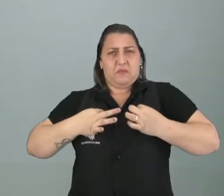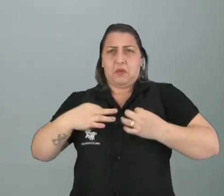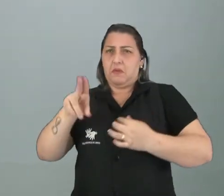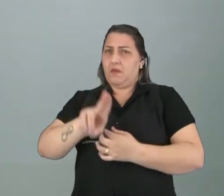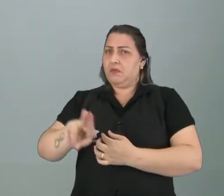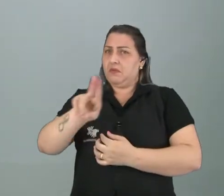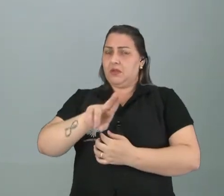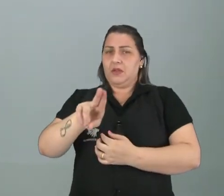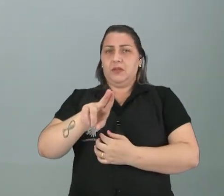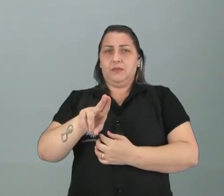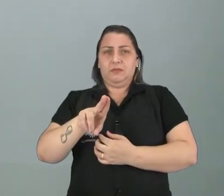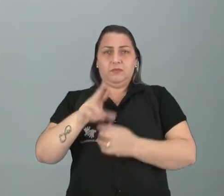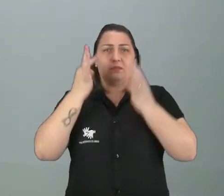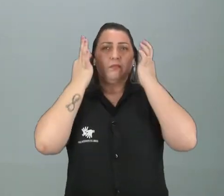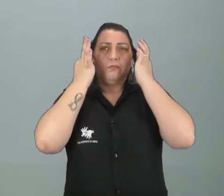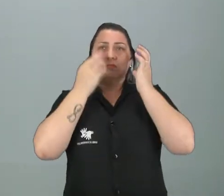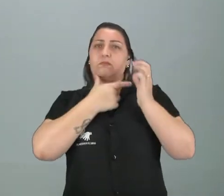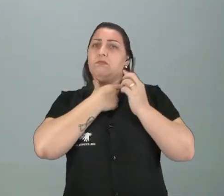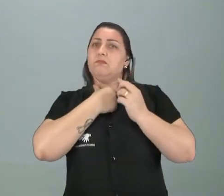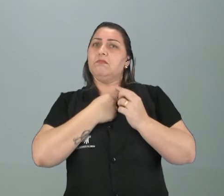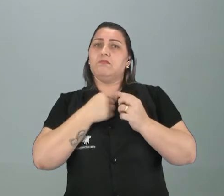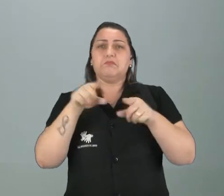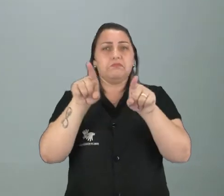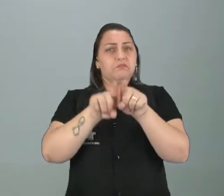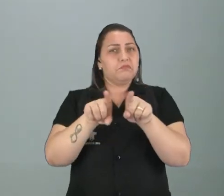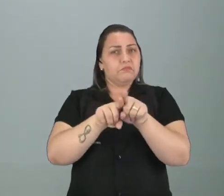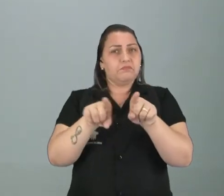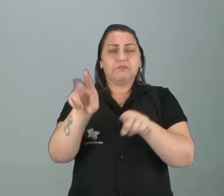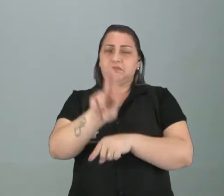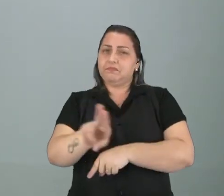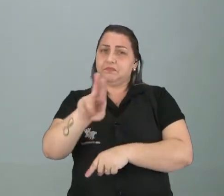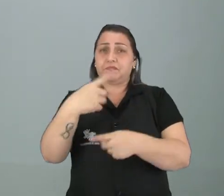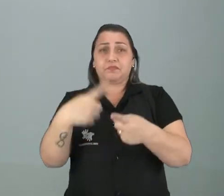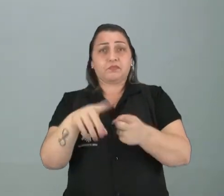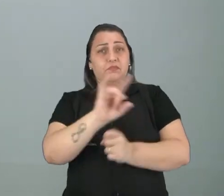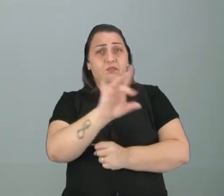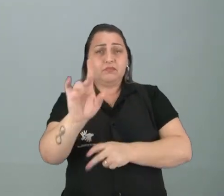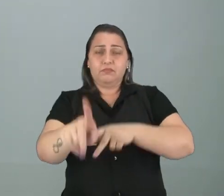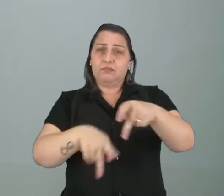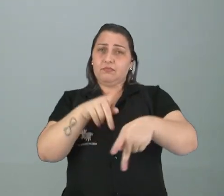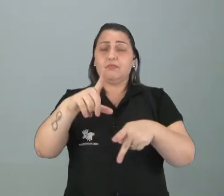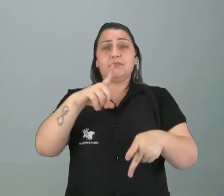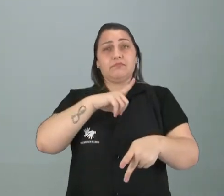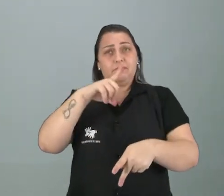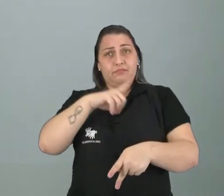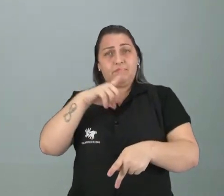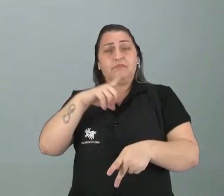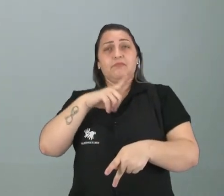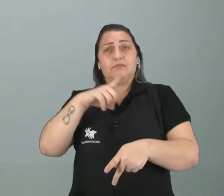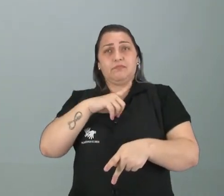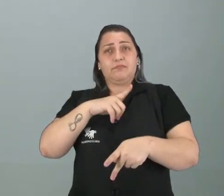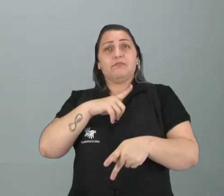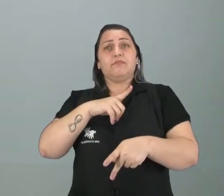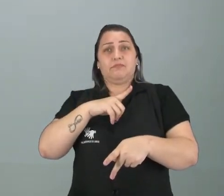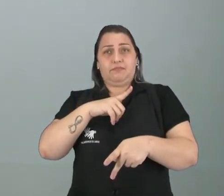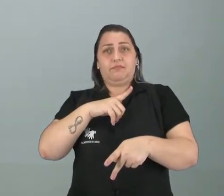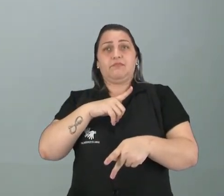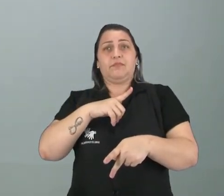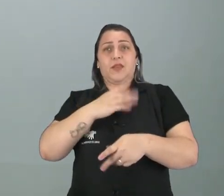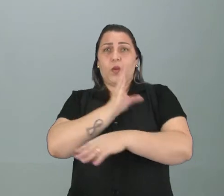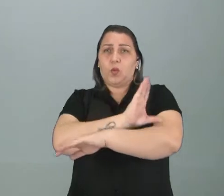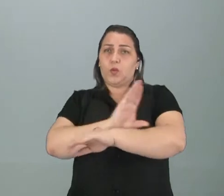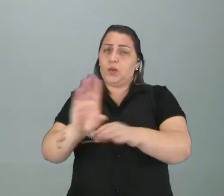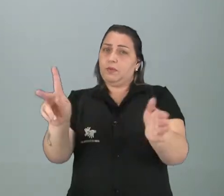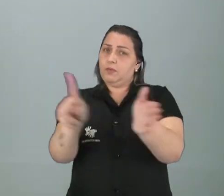vou usar, esse tipo de adorno eu não usaria. Por quê? Porque cada povo, né? Tem o seu... Tem o seu ritual, tem a sua